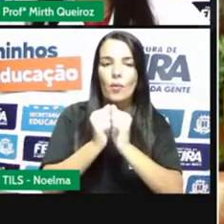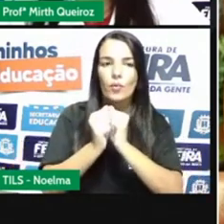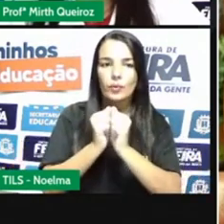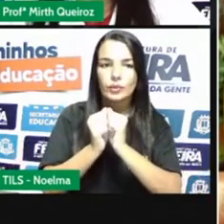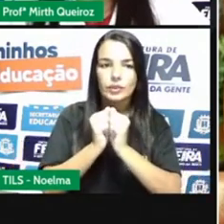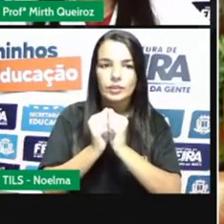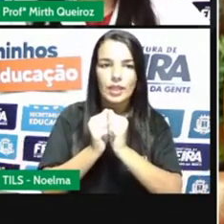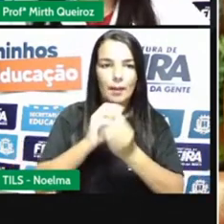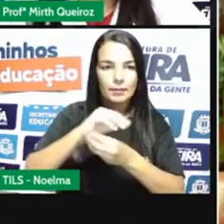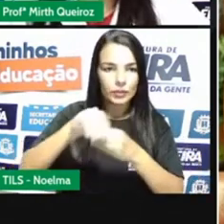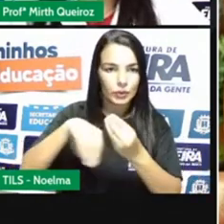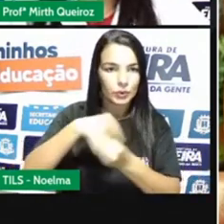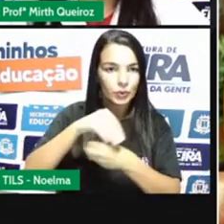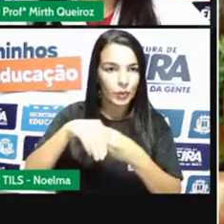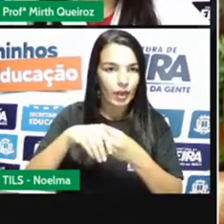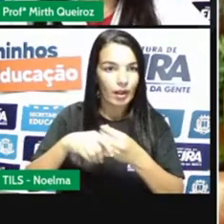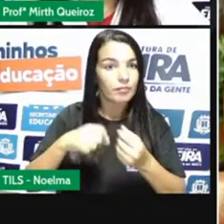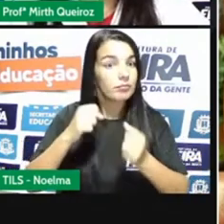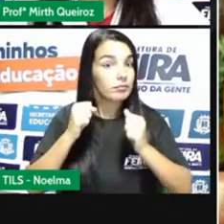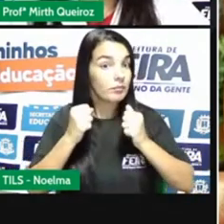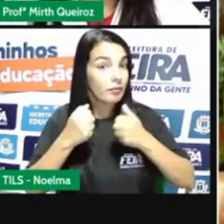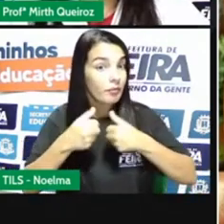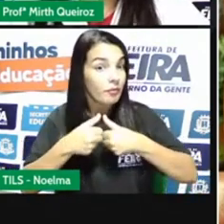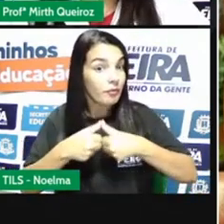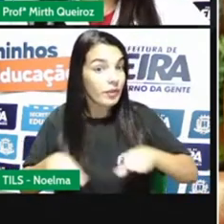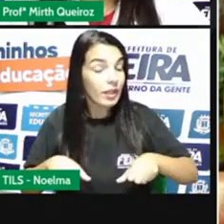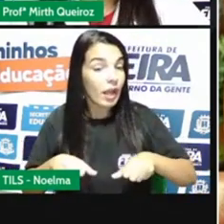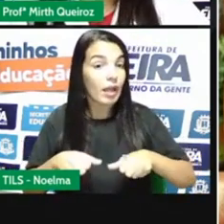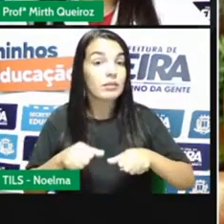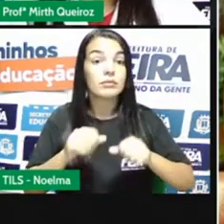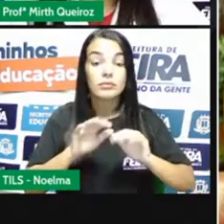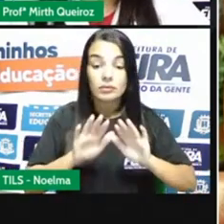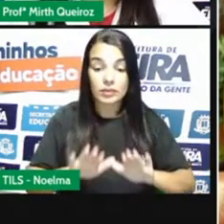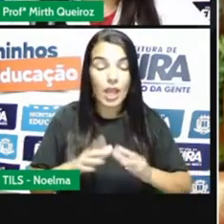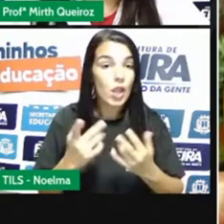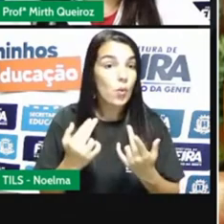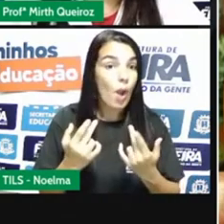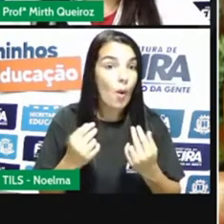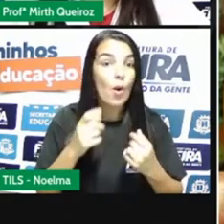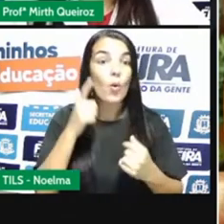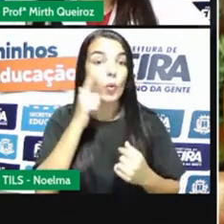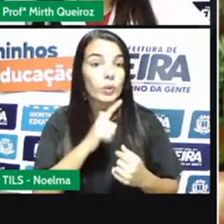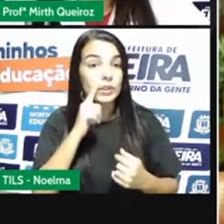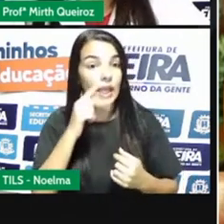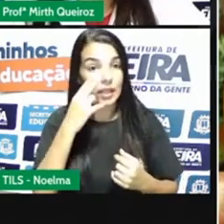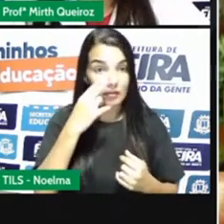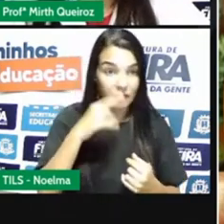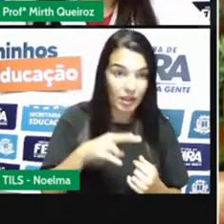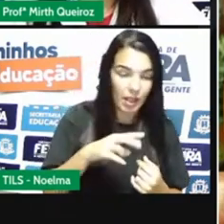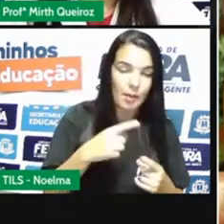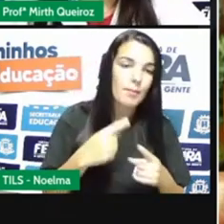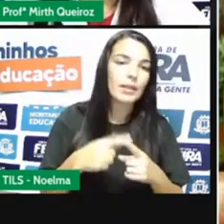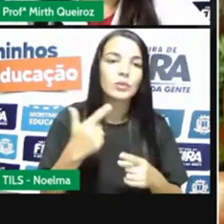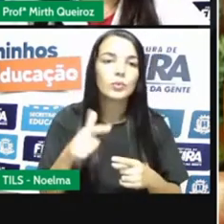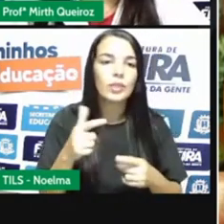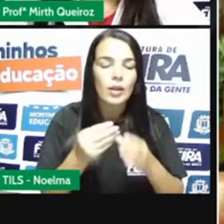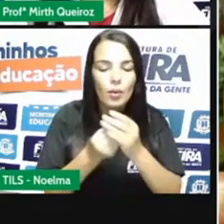das substâncias são diferentes, e a intenção da gente não é dissolver o arroz no feijão, nem o feijão no arroz, né?